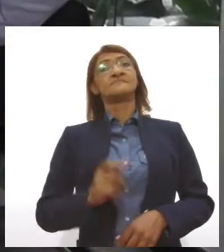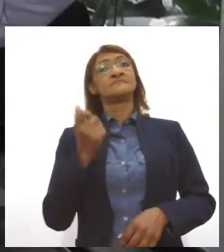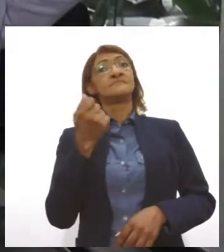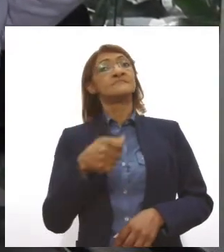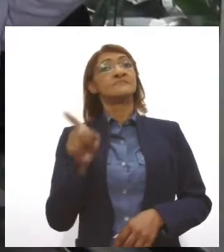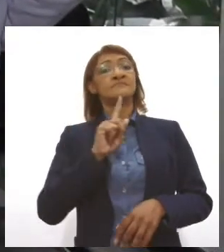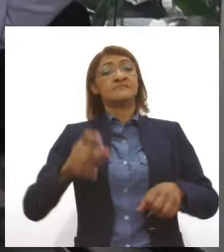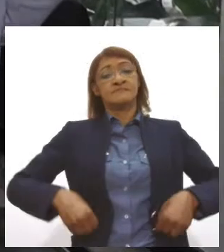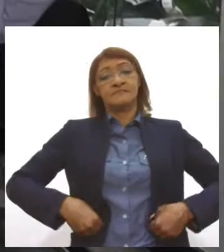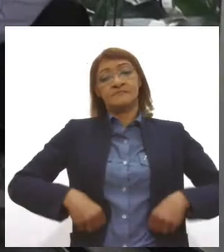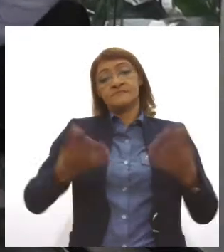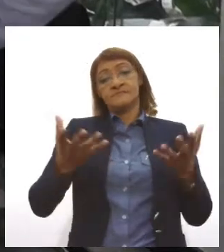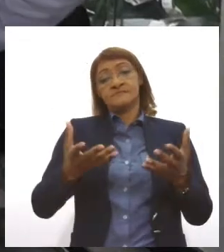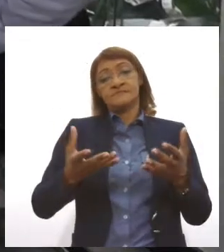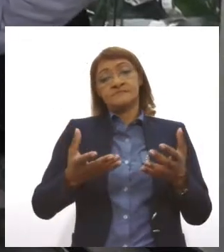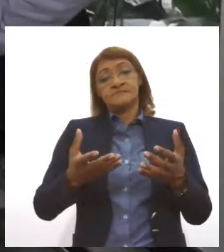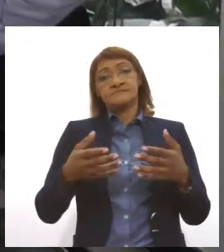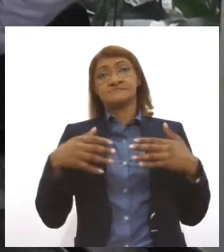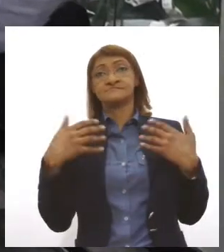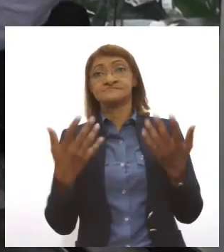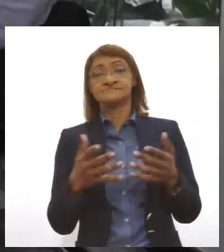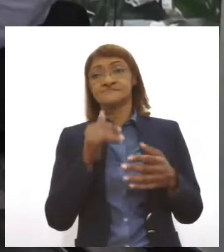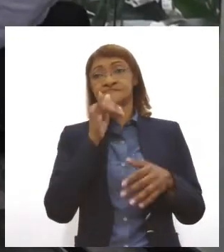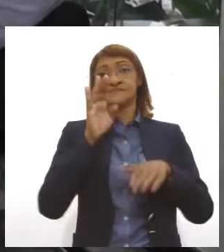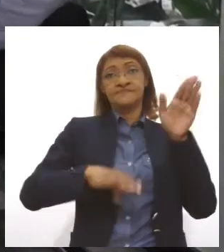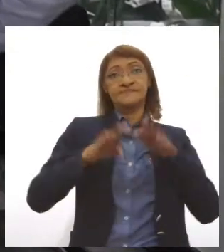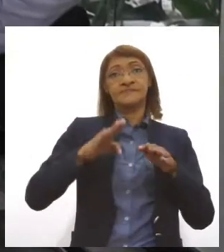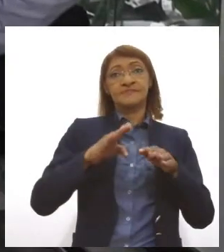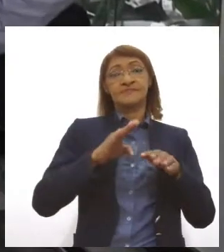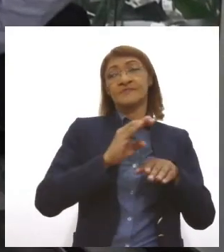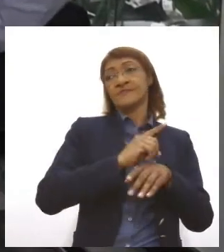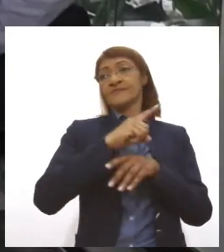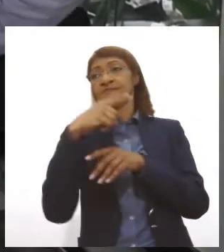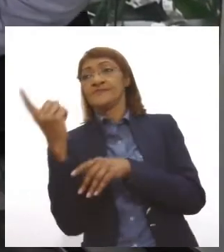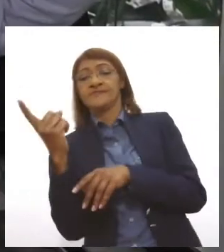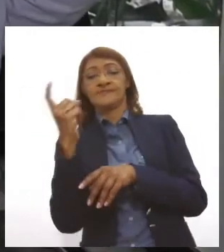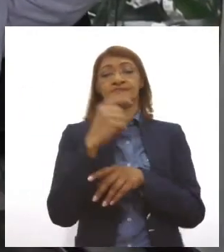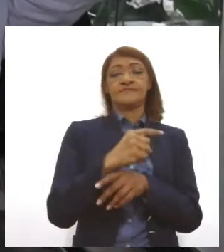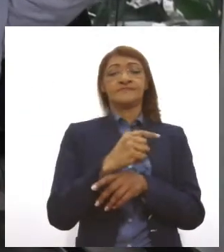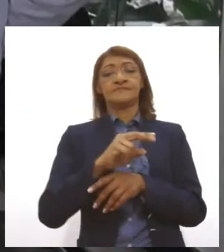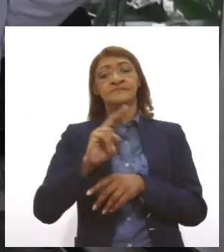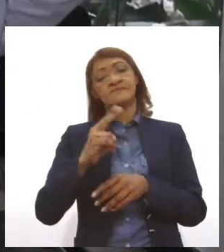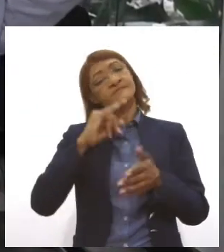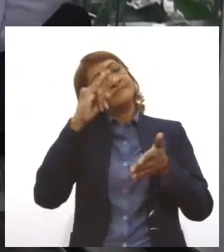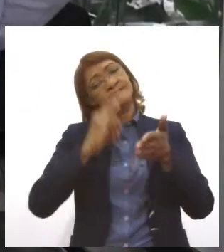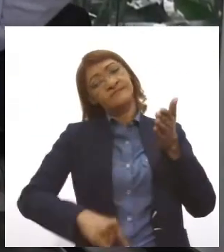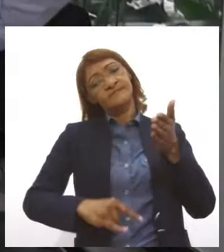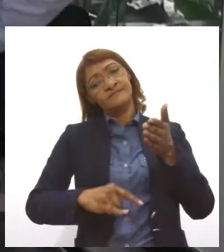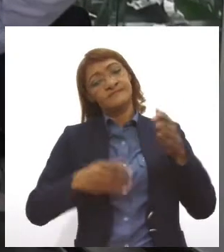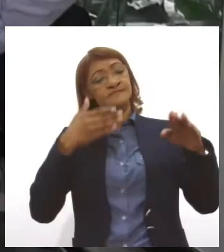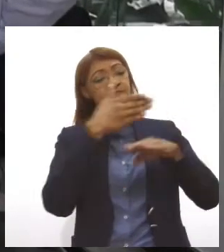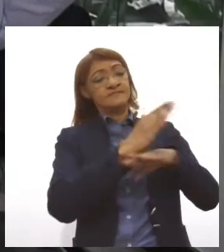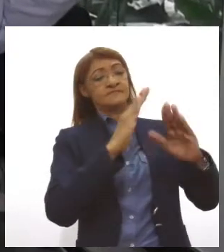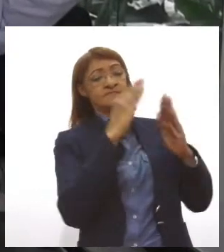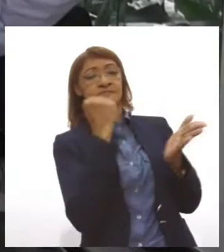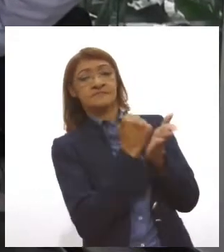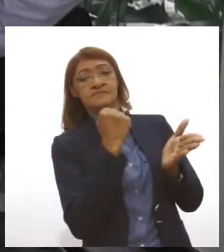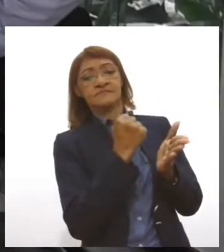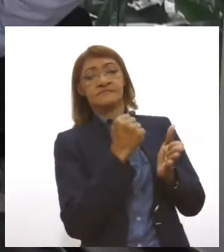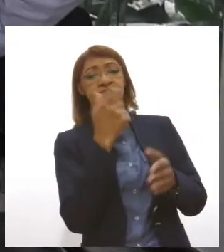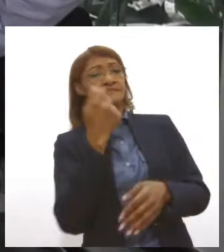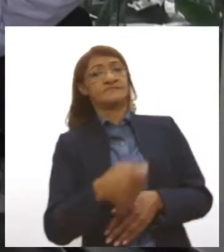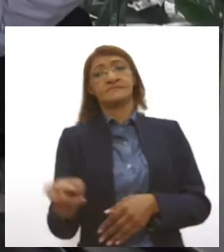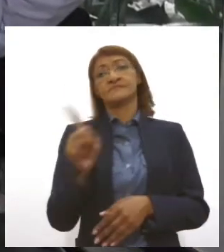né? Às vezes ele tem que ser deslocado de uma cidade para outra para fazer uma autenticação ou levar aquele documento autenticado no determinado lugar. Não precisa mais, porque isso vai estar